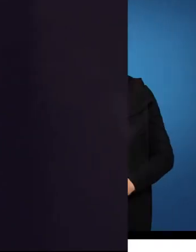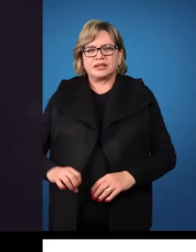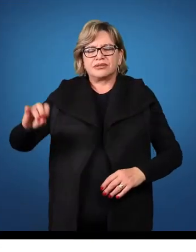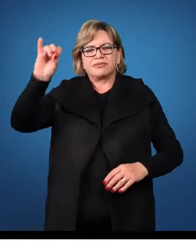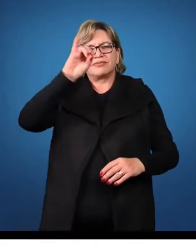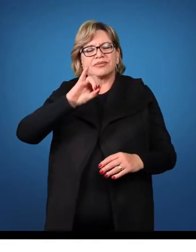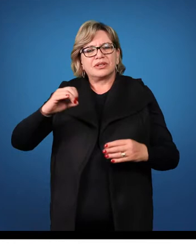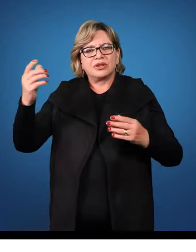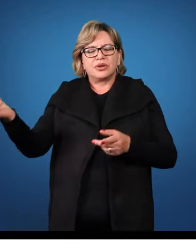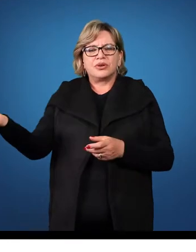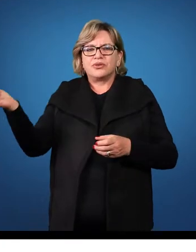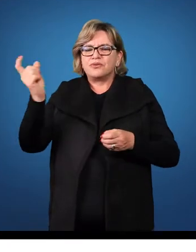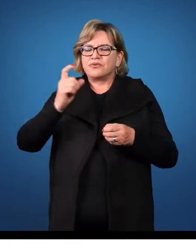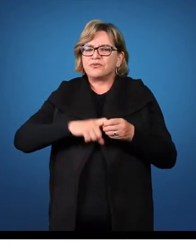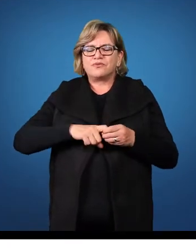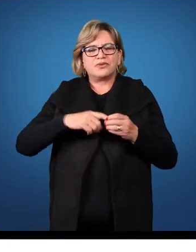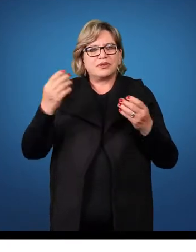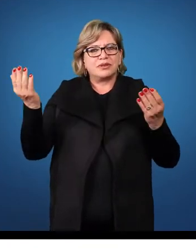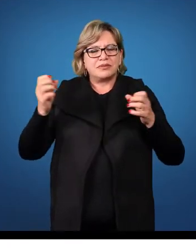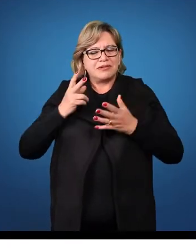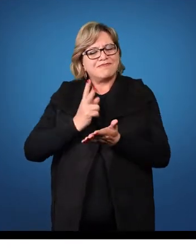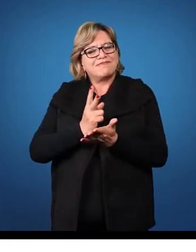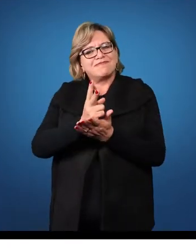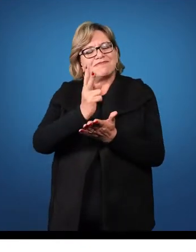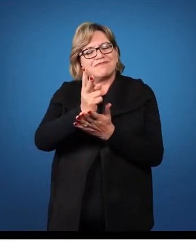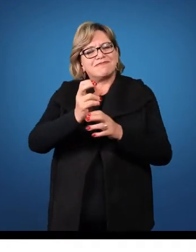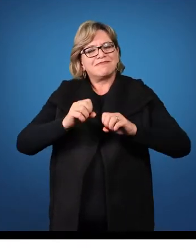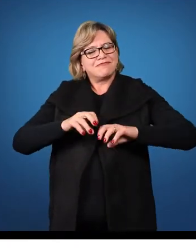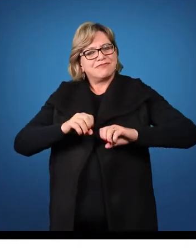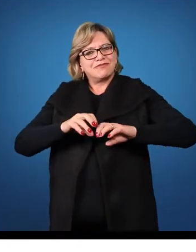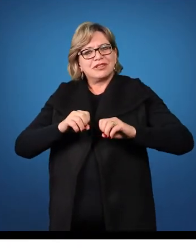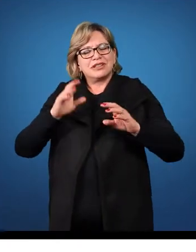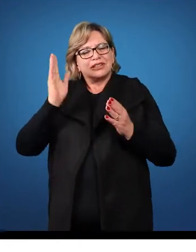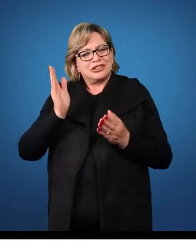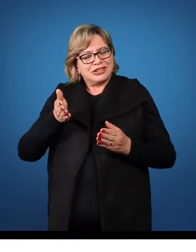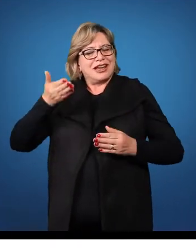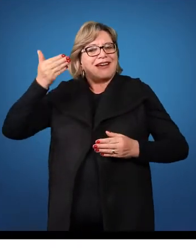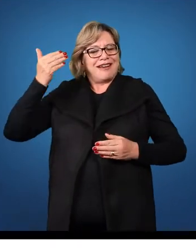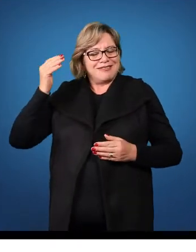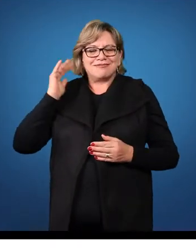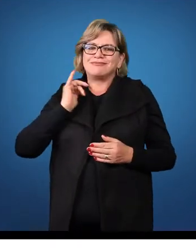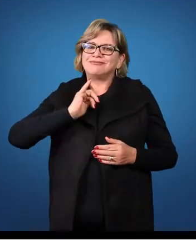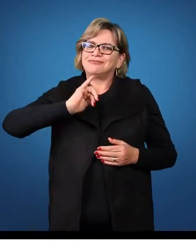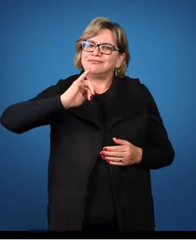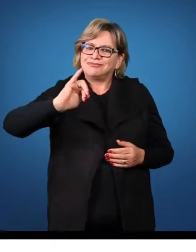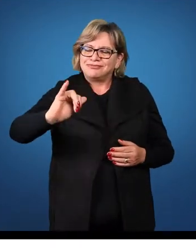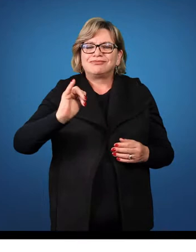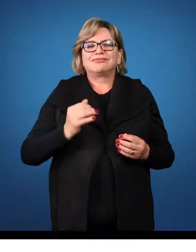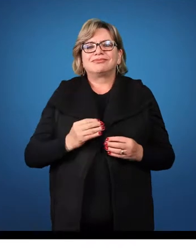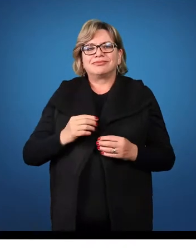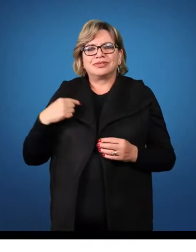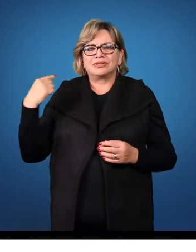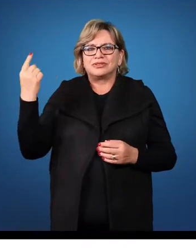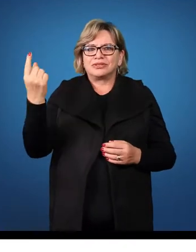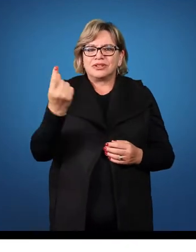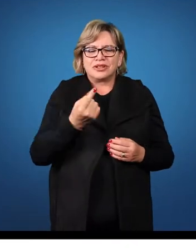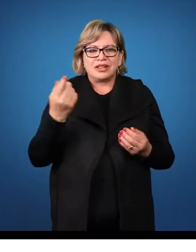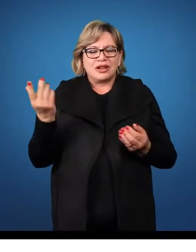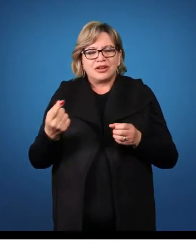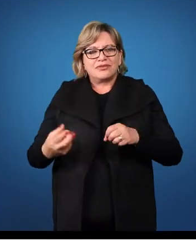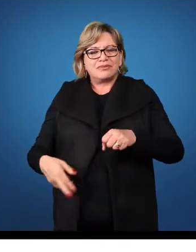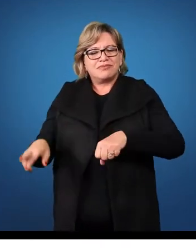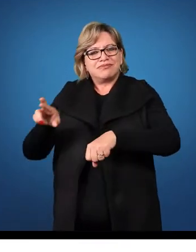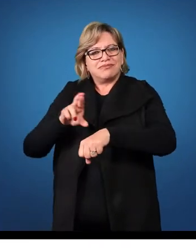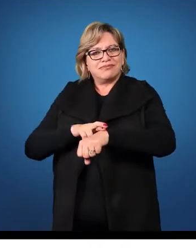Olá pessoal, estamos de volta então para darmos continuidade e conforme já dito, nós retomamos